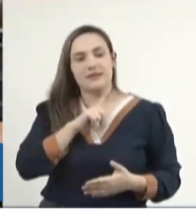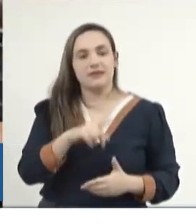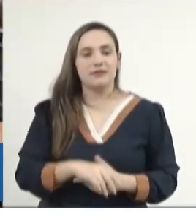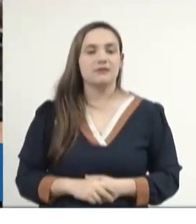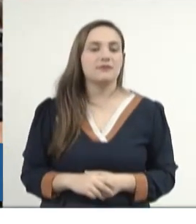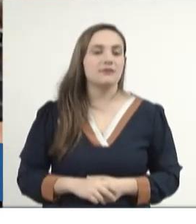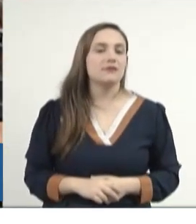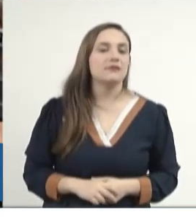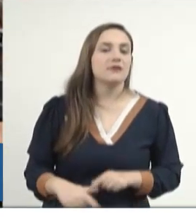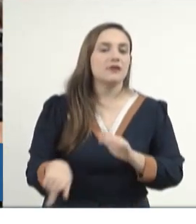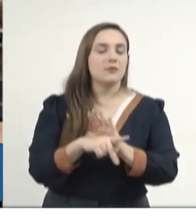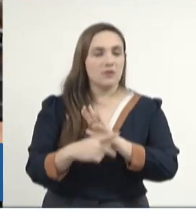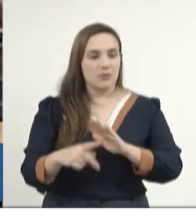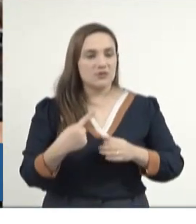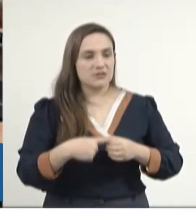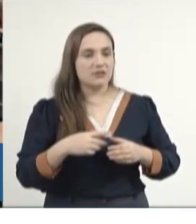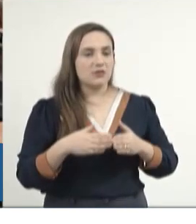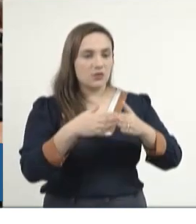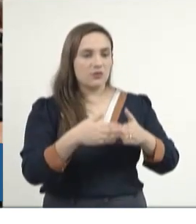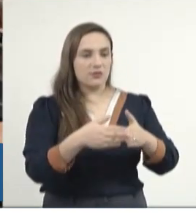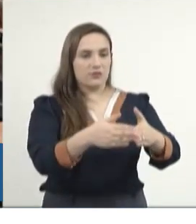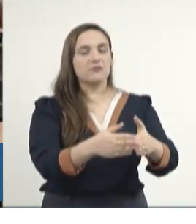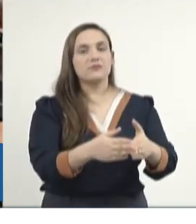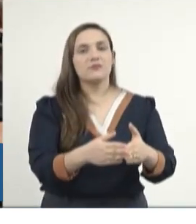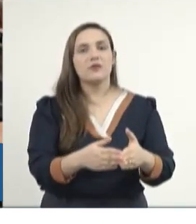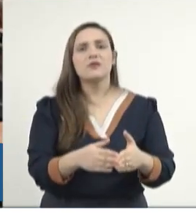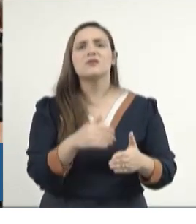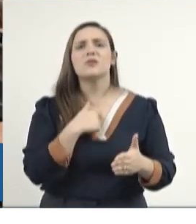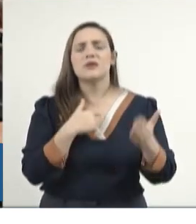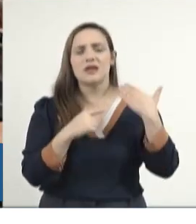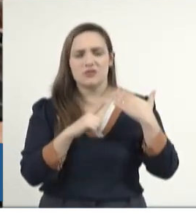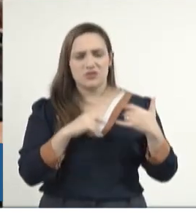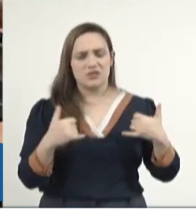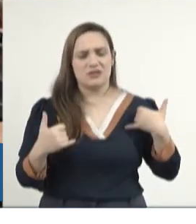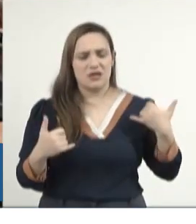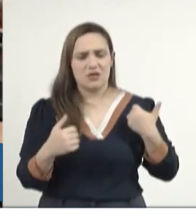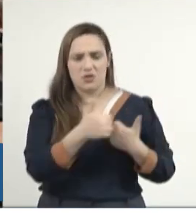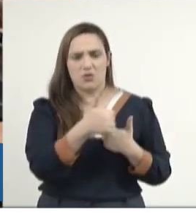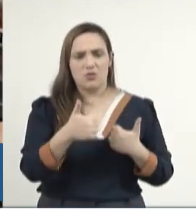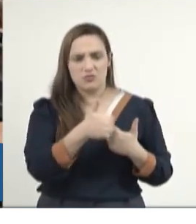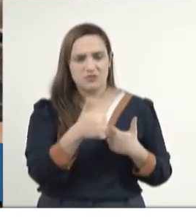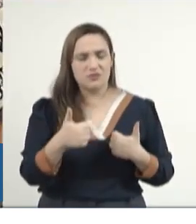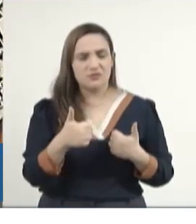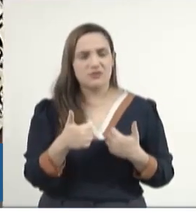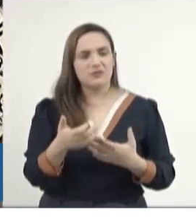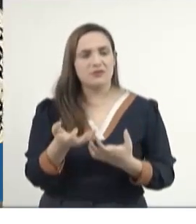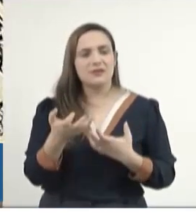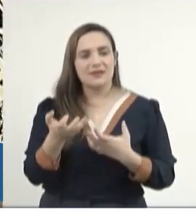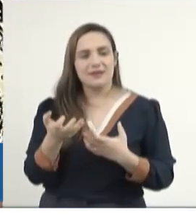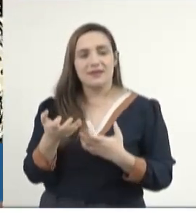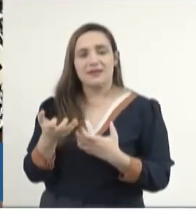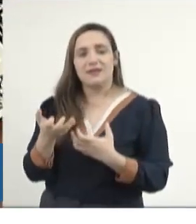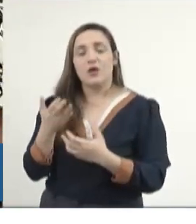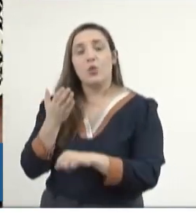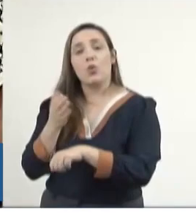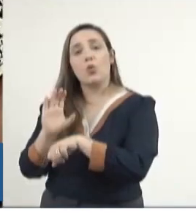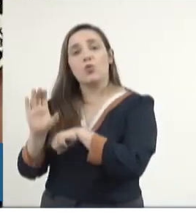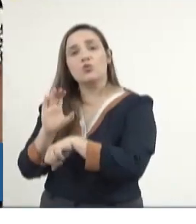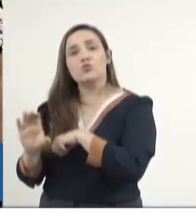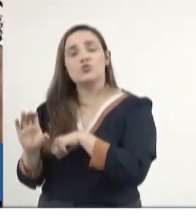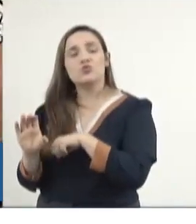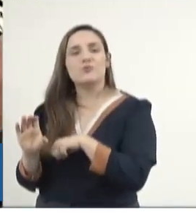Sou de Corumbá, vim de Corumbá com 11 anos de idade, para ser seminarista de D. Antônio Barbosa.